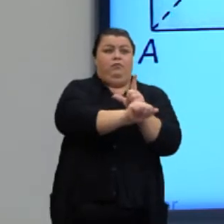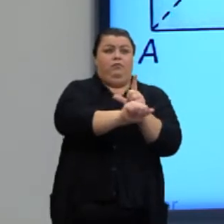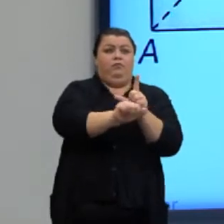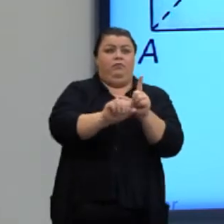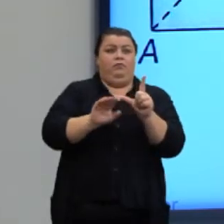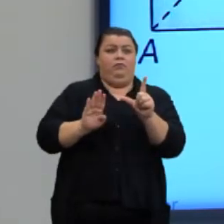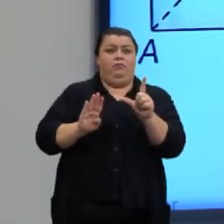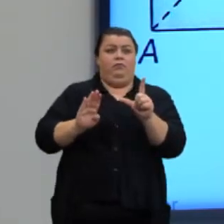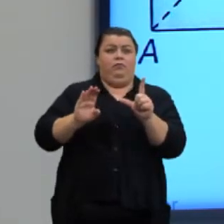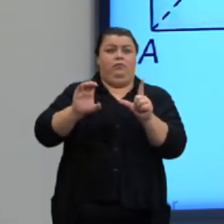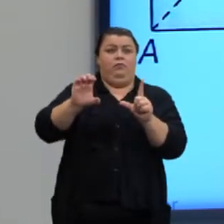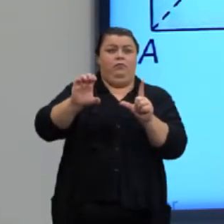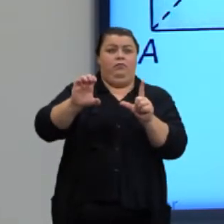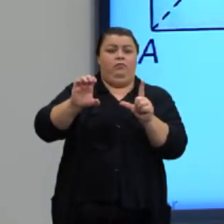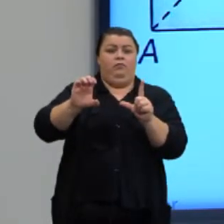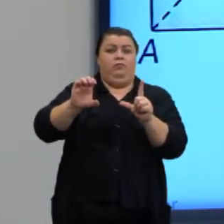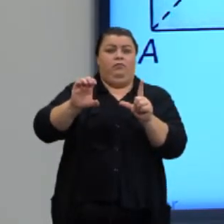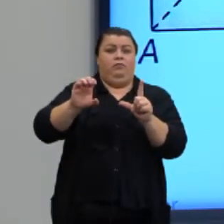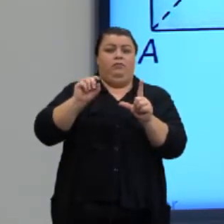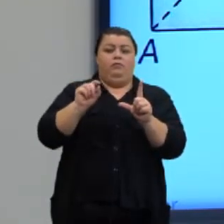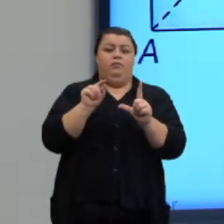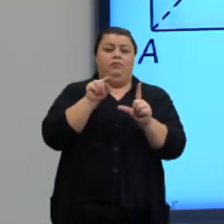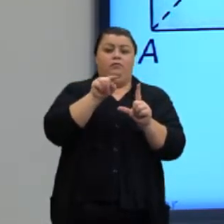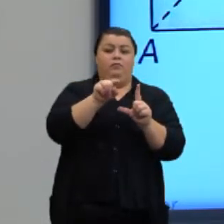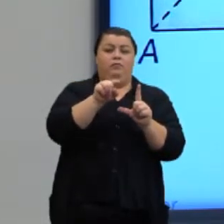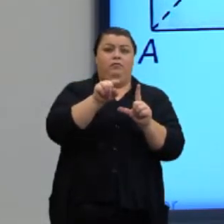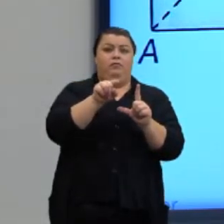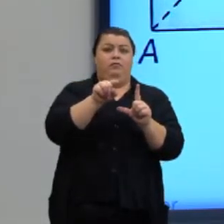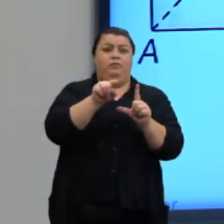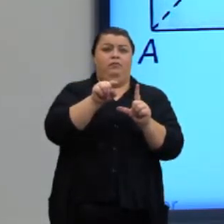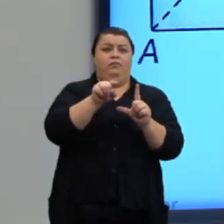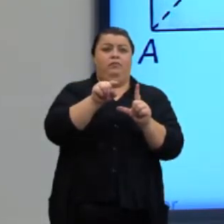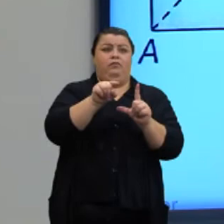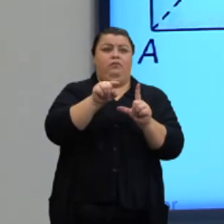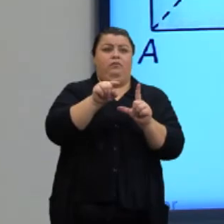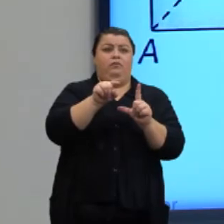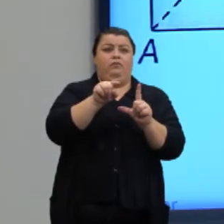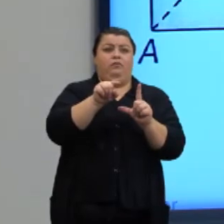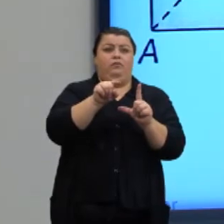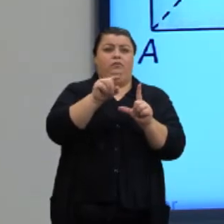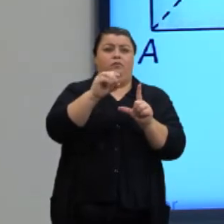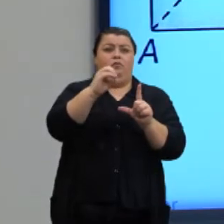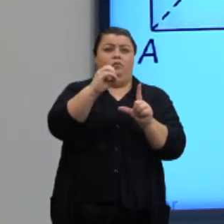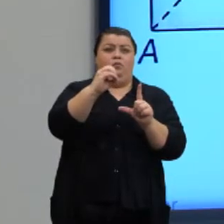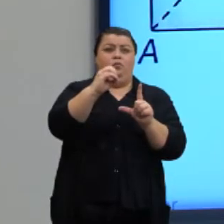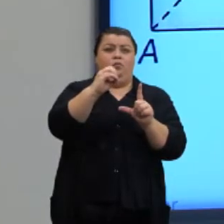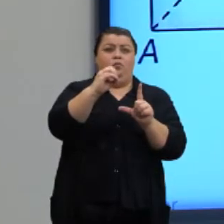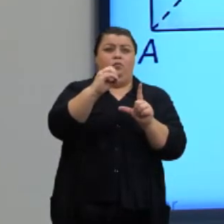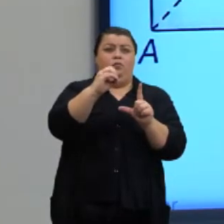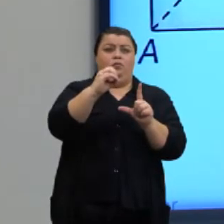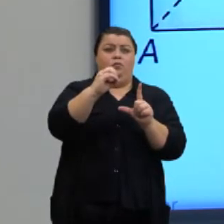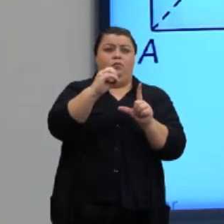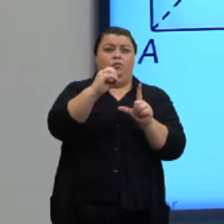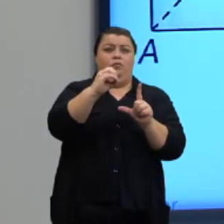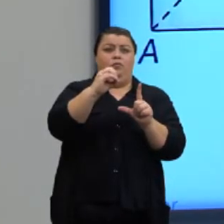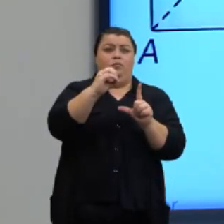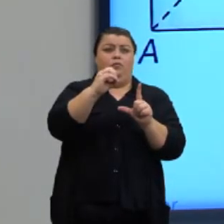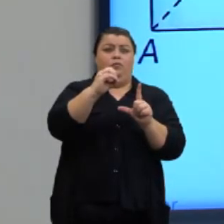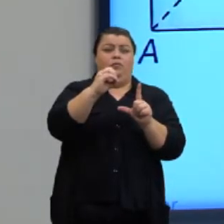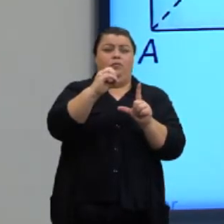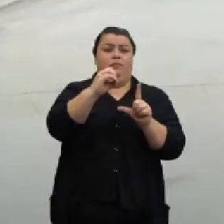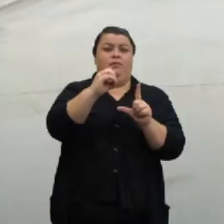Então, o nosso centro do cupo está justamente nesse ponto. Certo? Então,